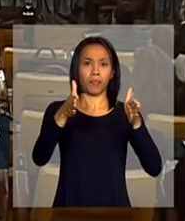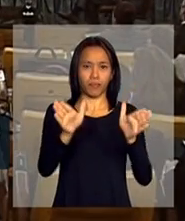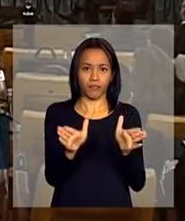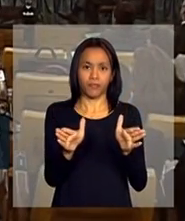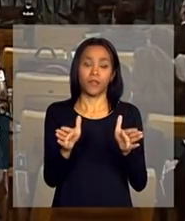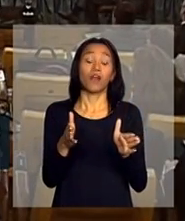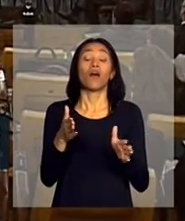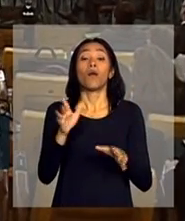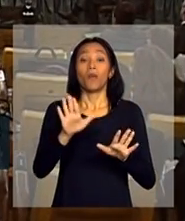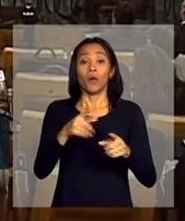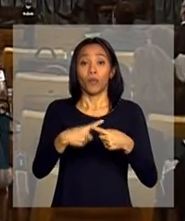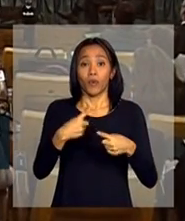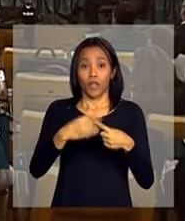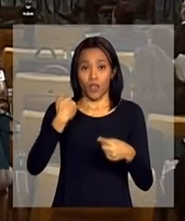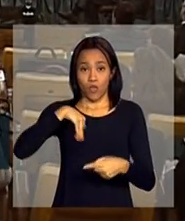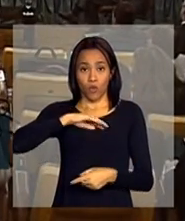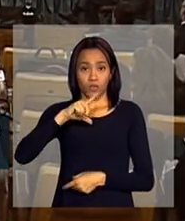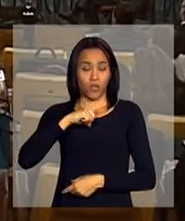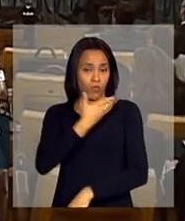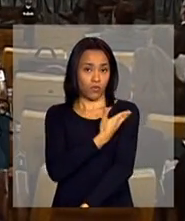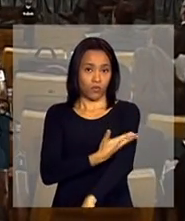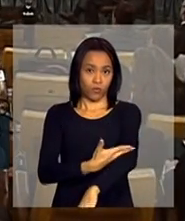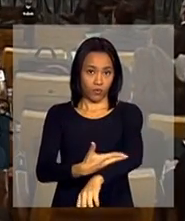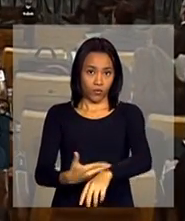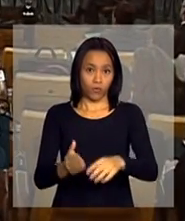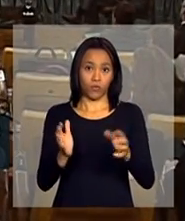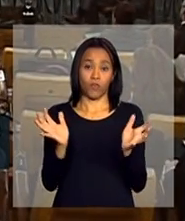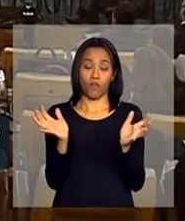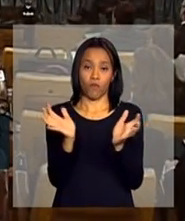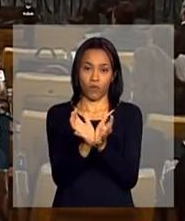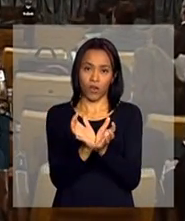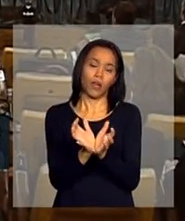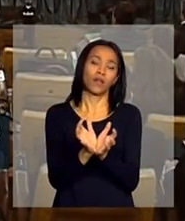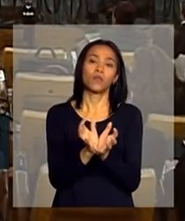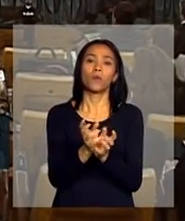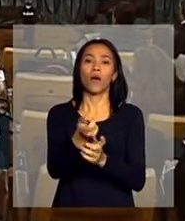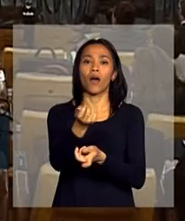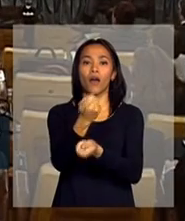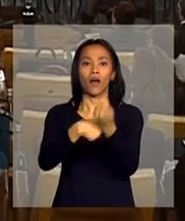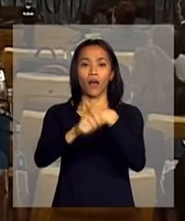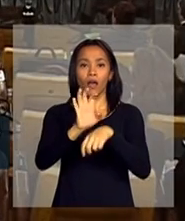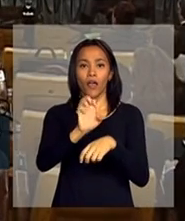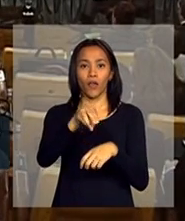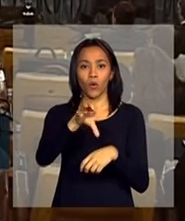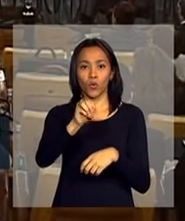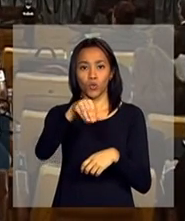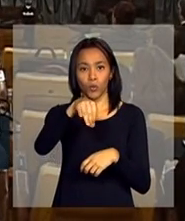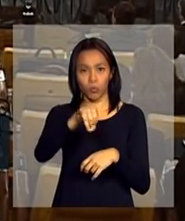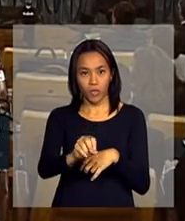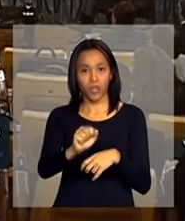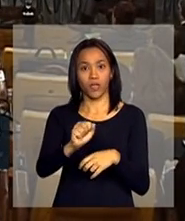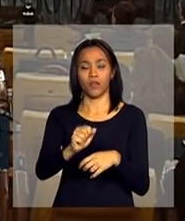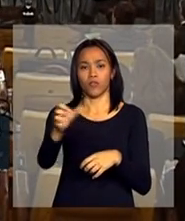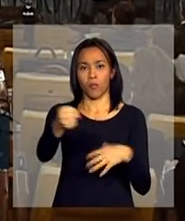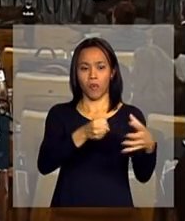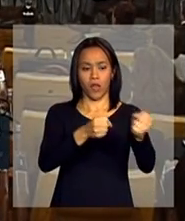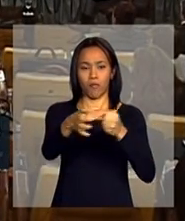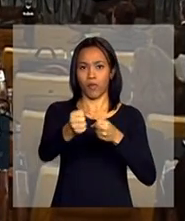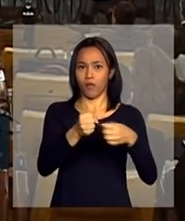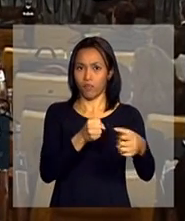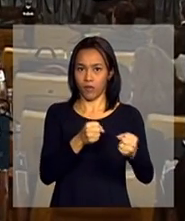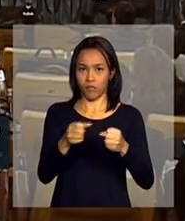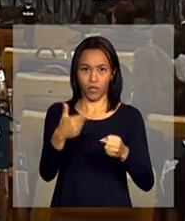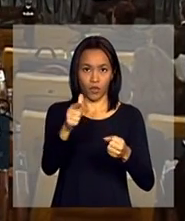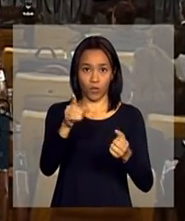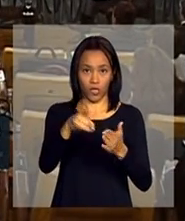tem um hábito em economia do trabalho, um certo hábito de a gente tende a colocar os empregados sem carteira com os contapróprios.